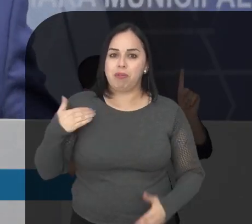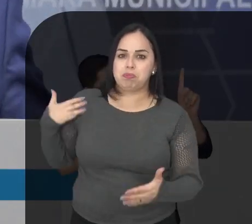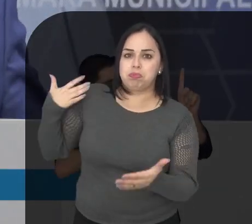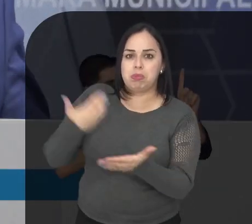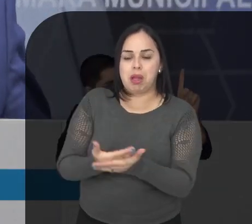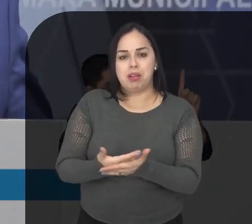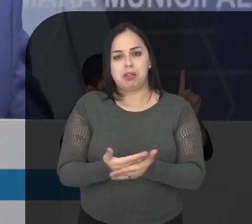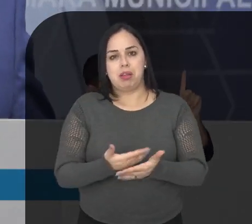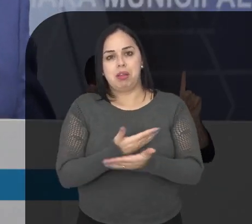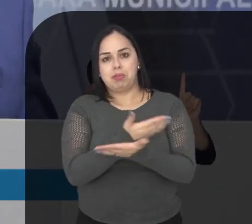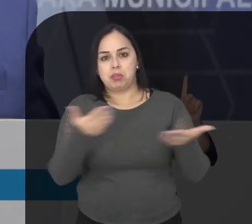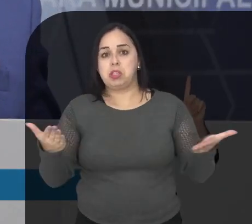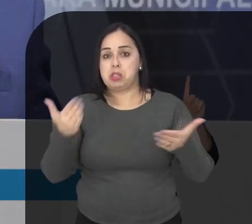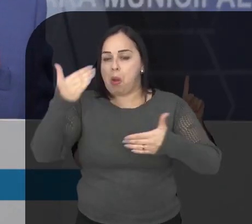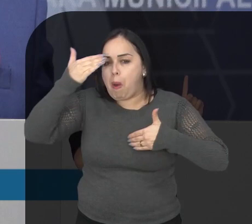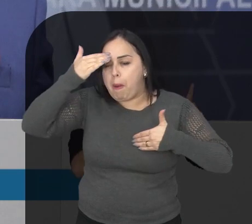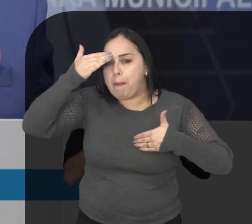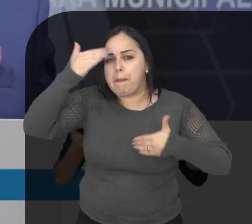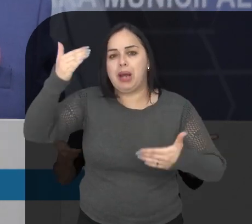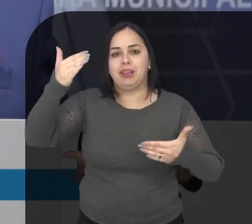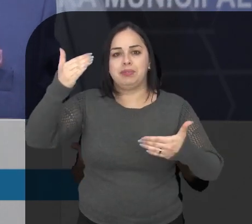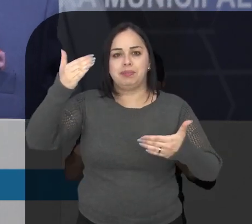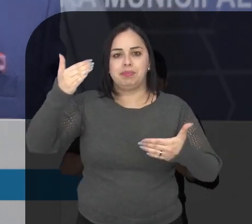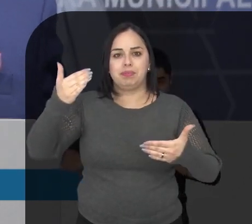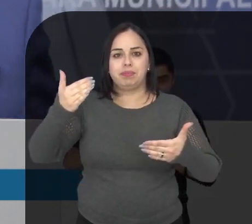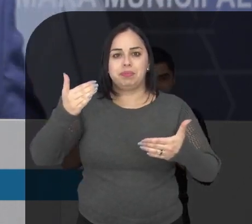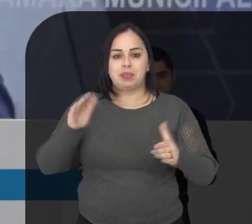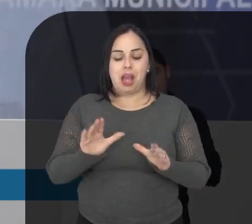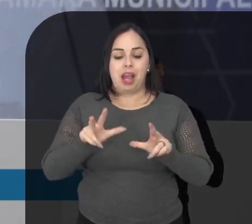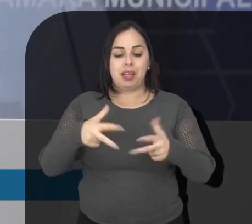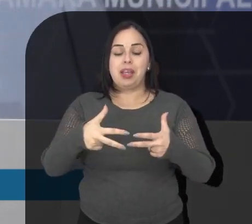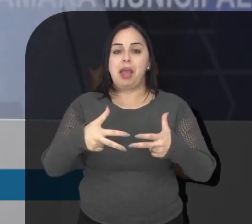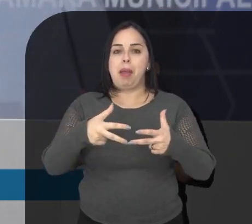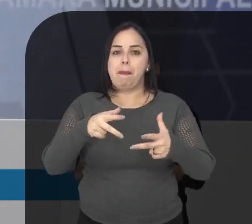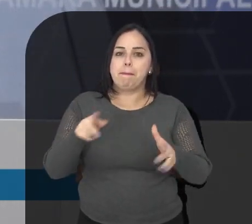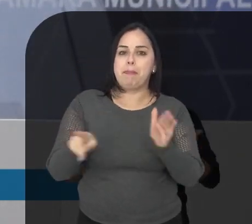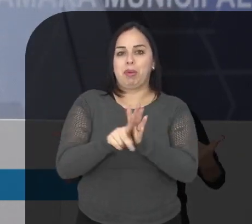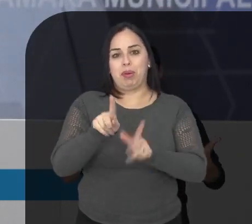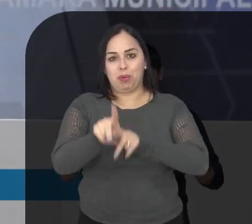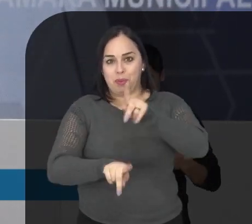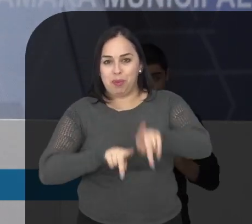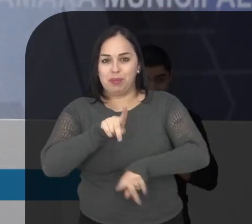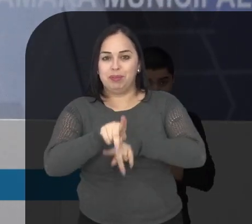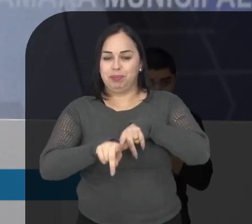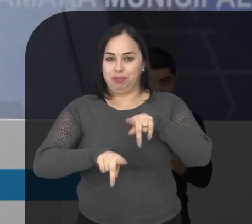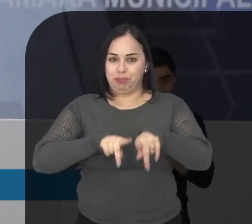a minha gratidão. A essa casa que é a casa do povo.